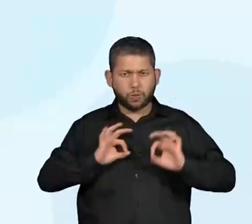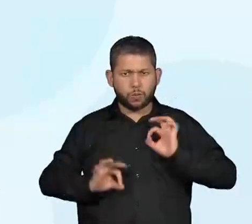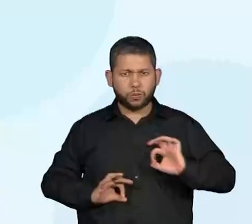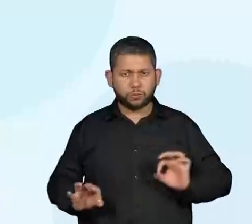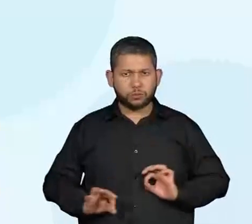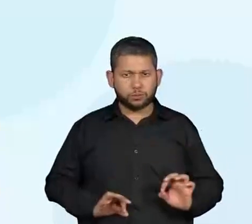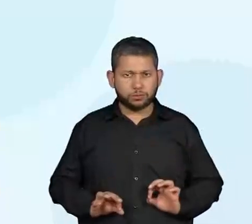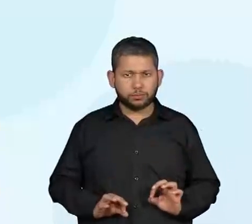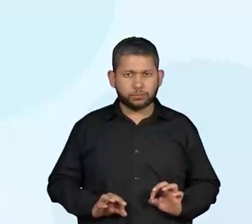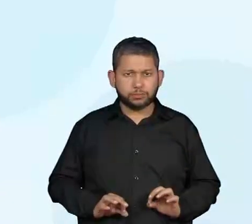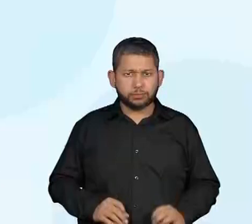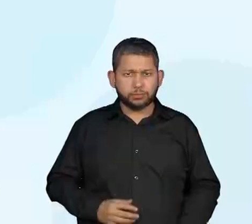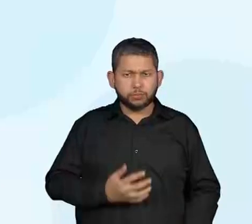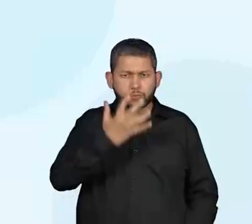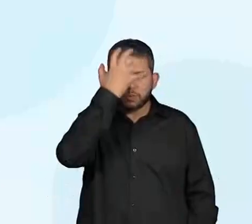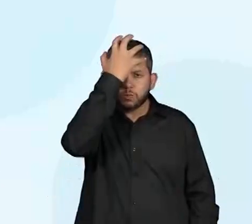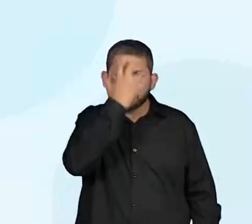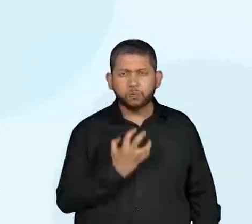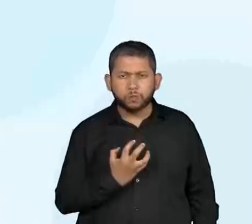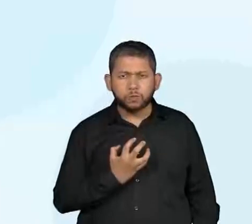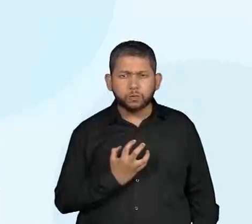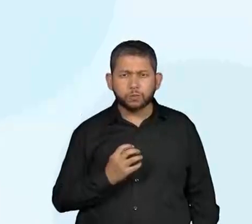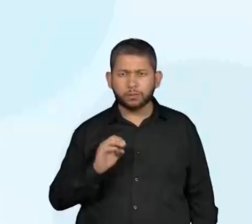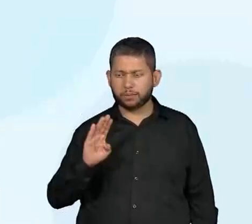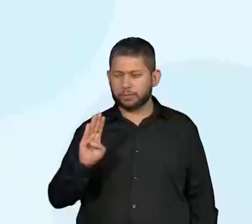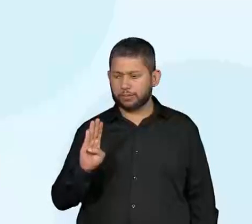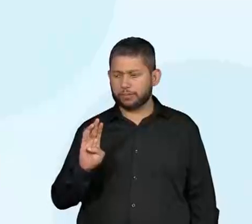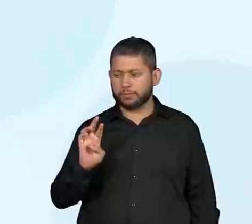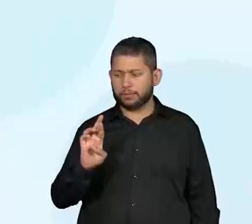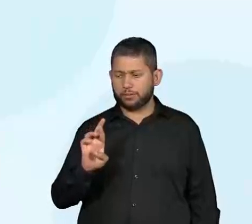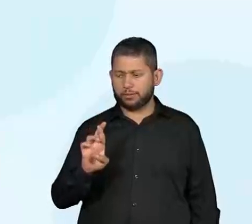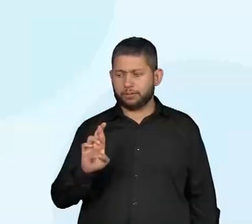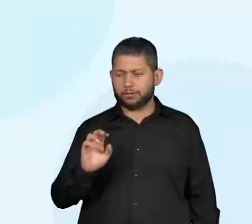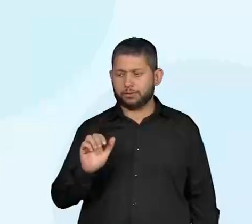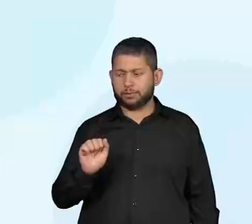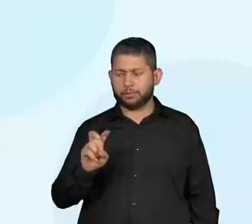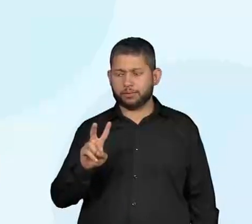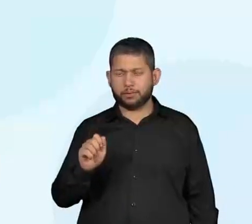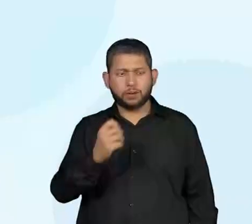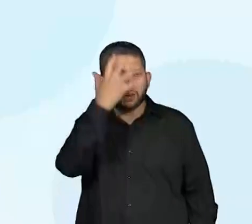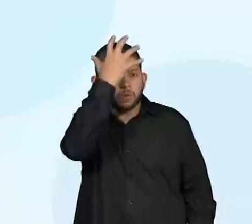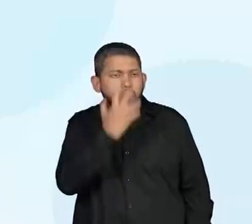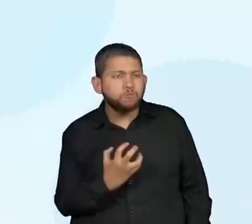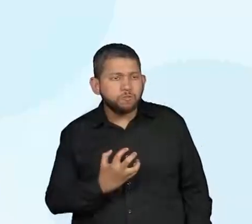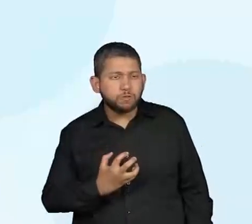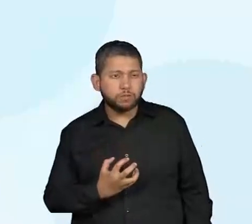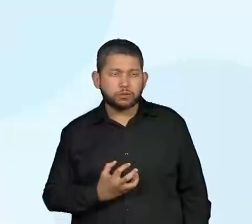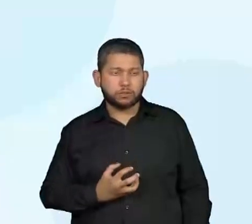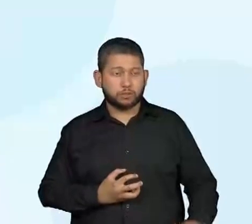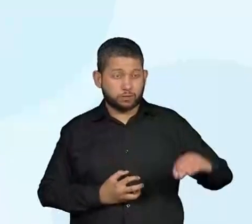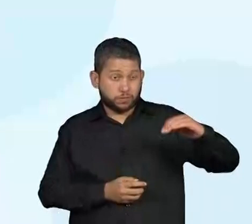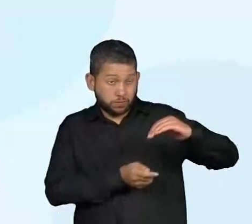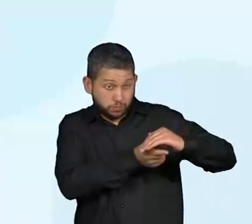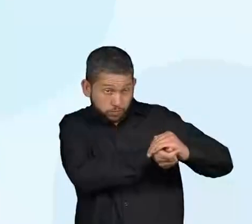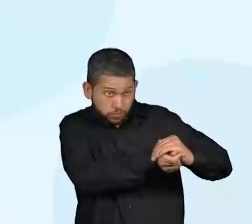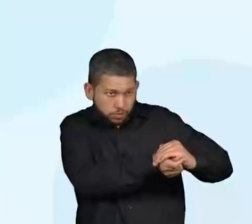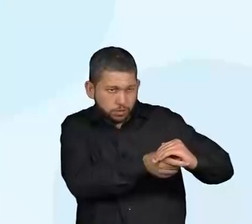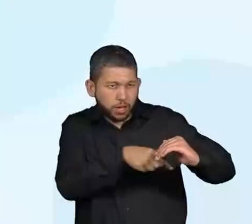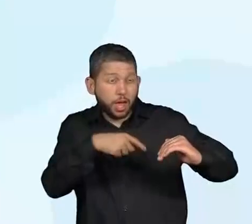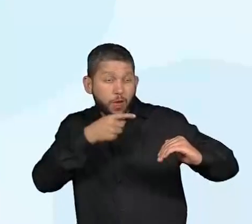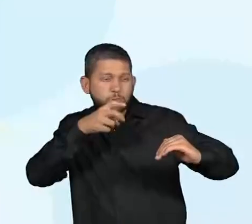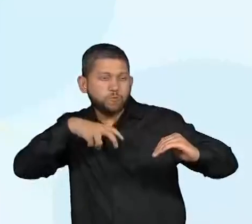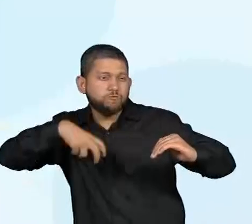Muito bem. Vamos lá. A onça, brava. Juro que não saio da beira desse buraco,